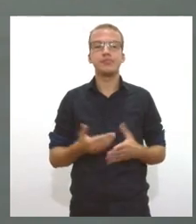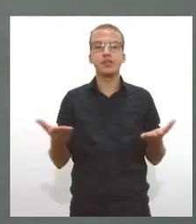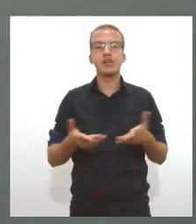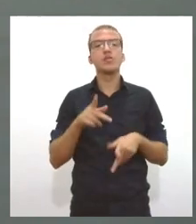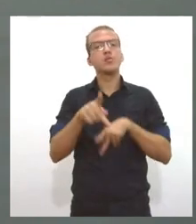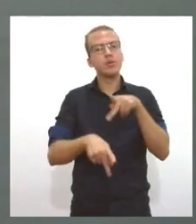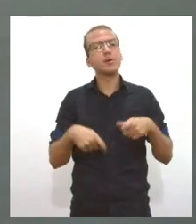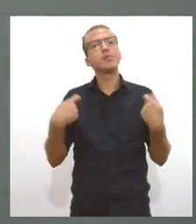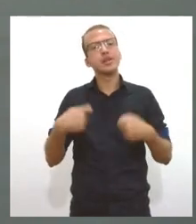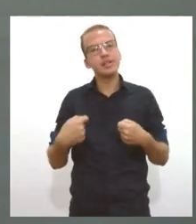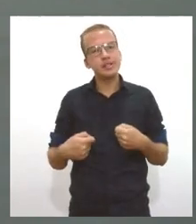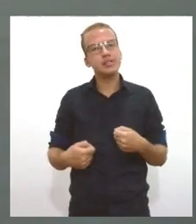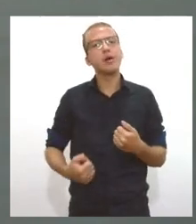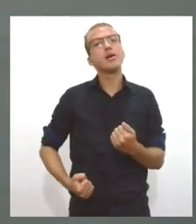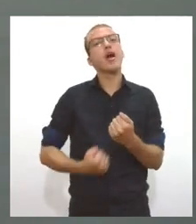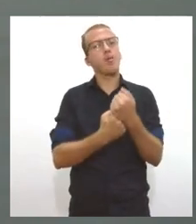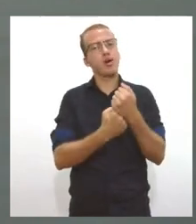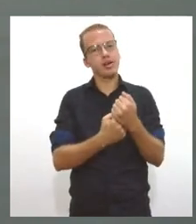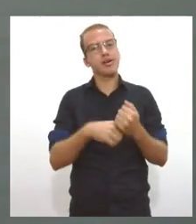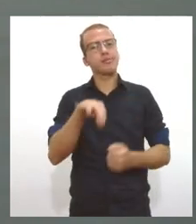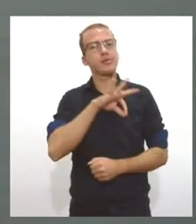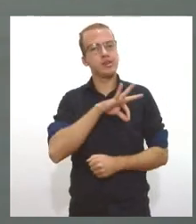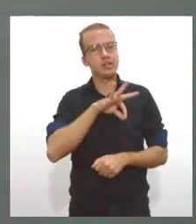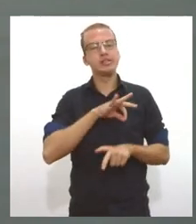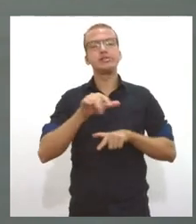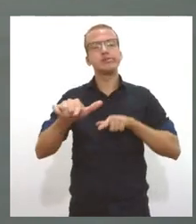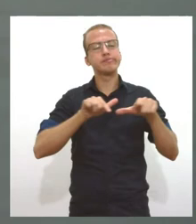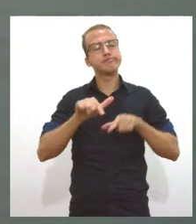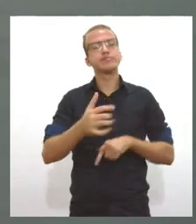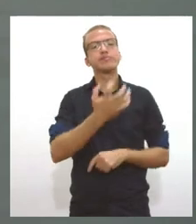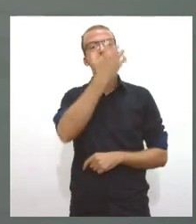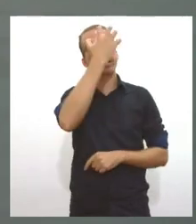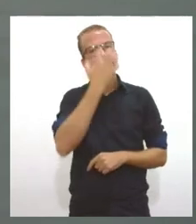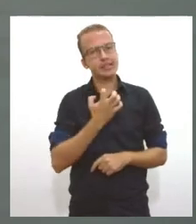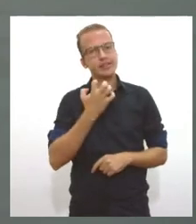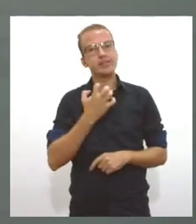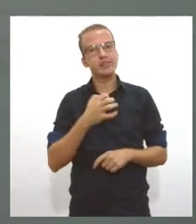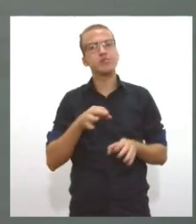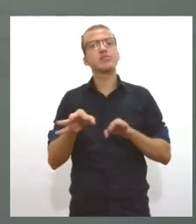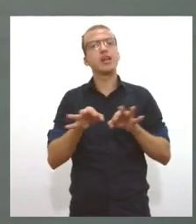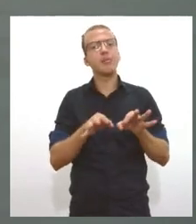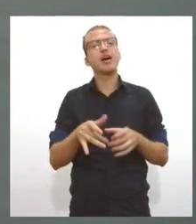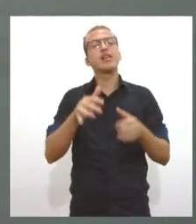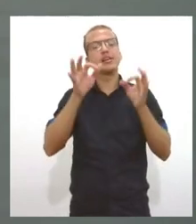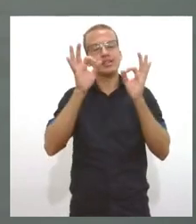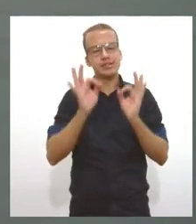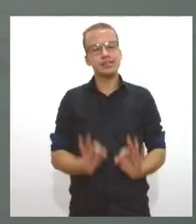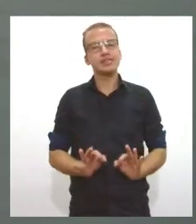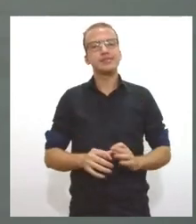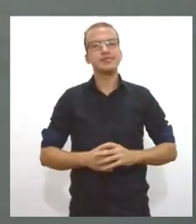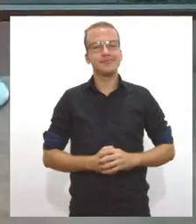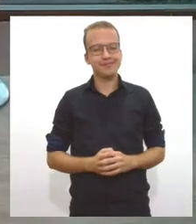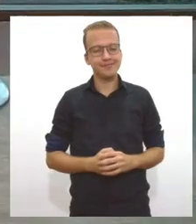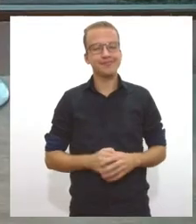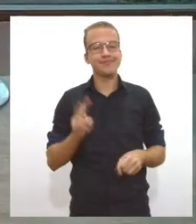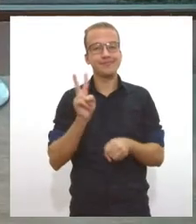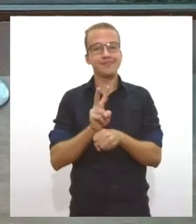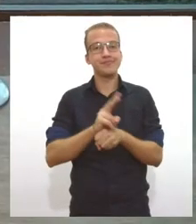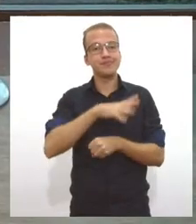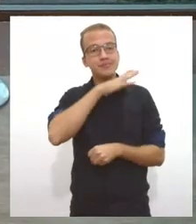mesmo a polícia fazer esse trabalho que é um trabalho sério um trabalho digno vamos proteger os nossos animais Valquira